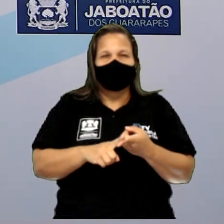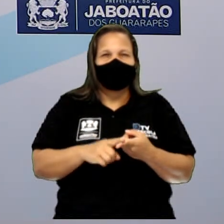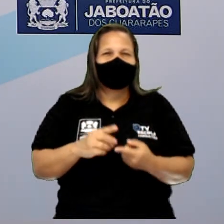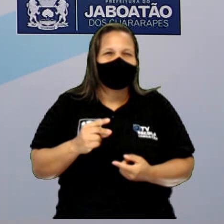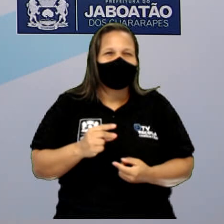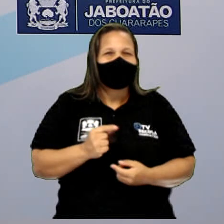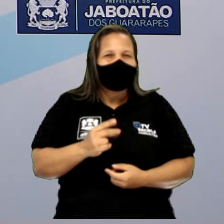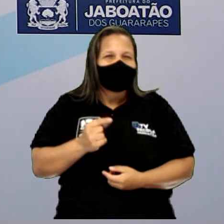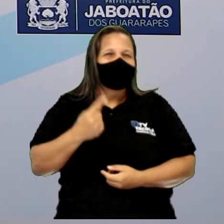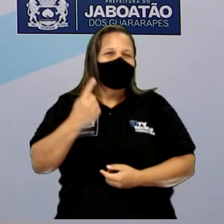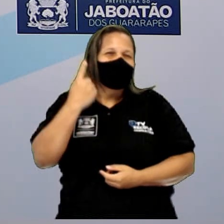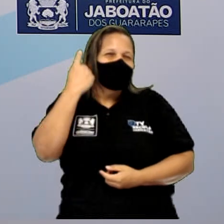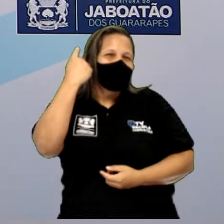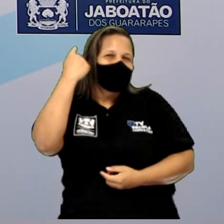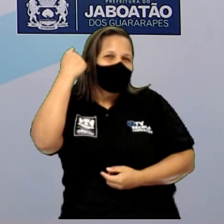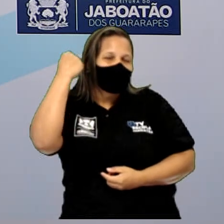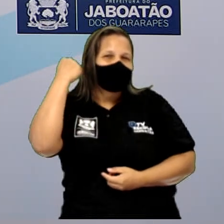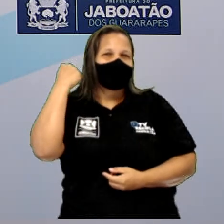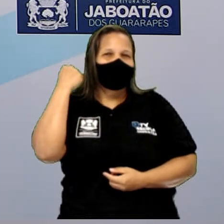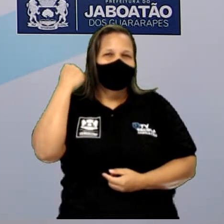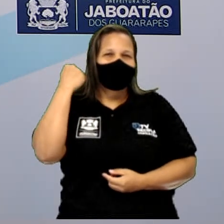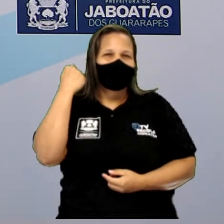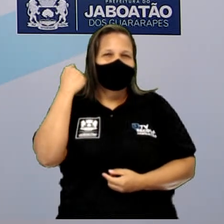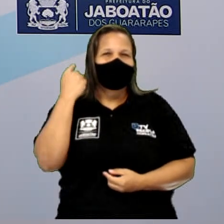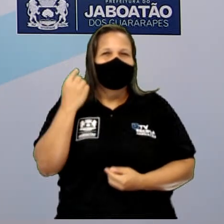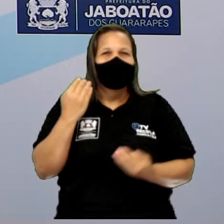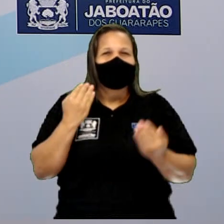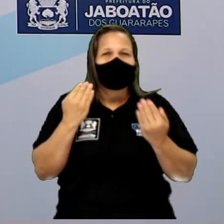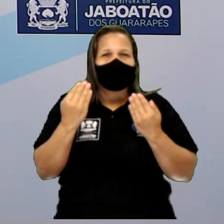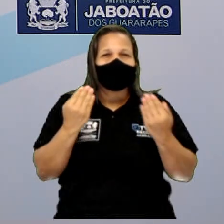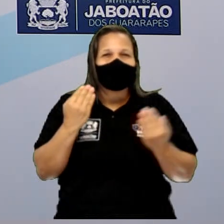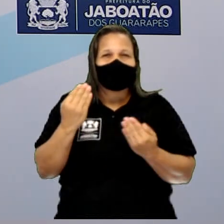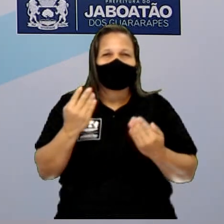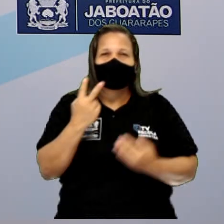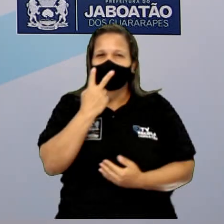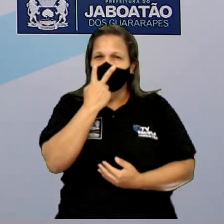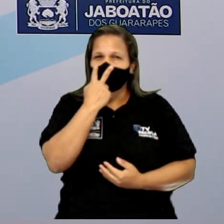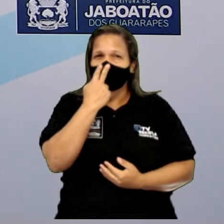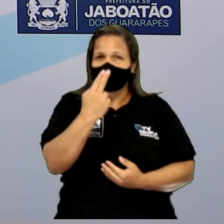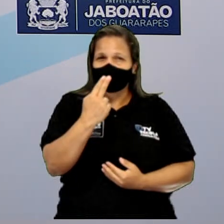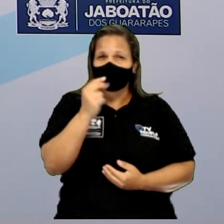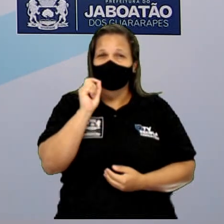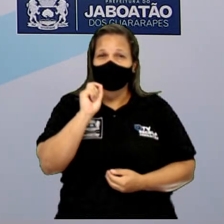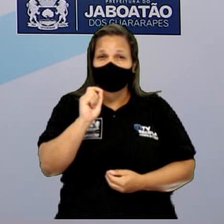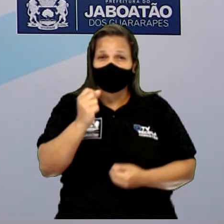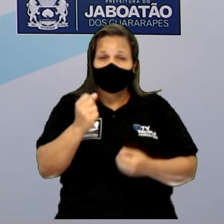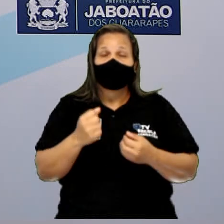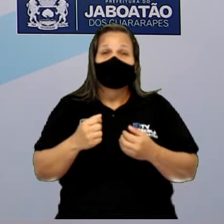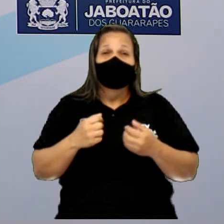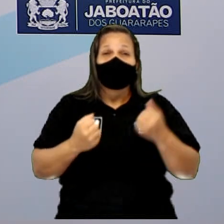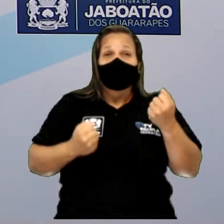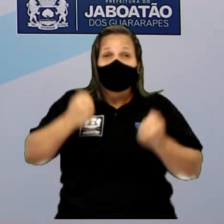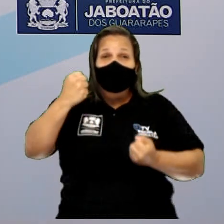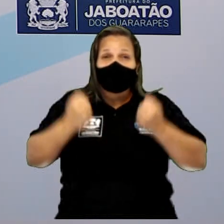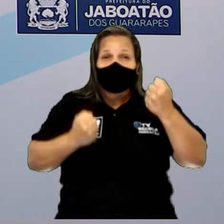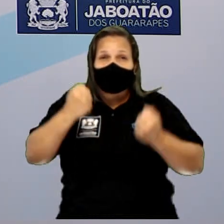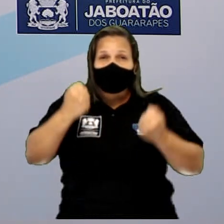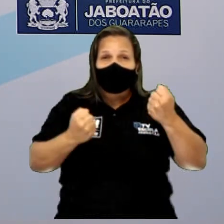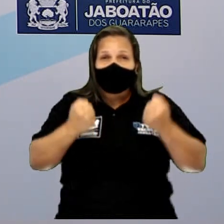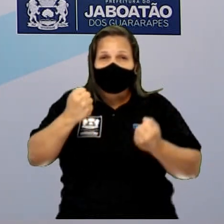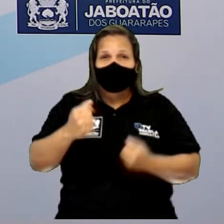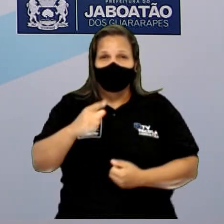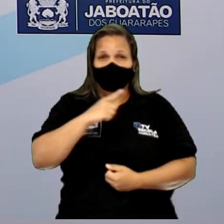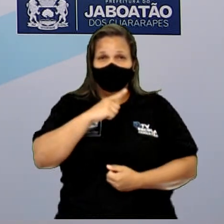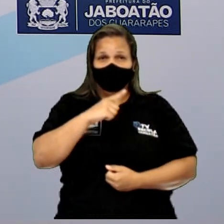que é muito parecido com as pilhas, perdão, com as pilhas não, com as baterias dos carros que a gente tem hoje, que usa o chumbo